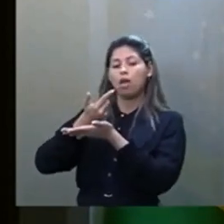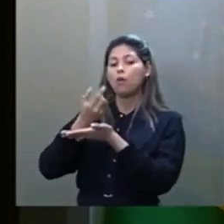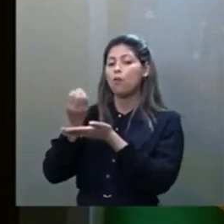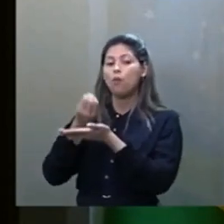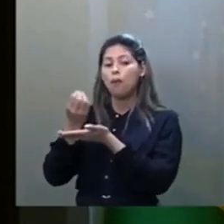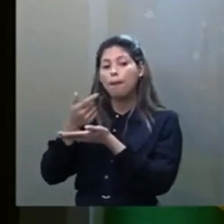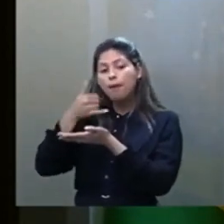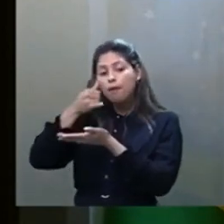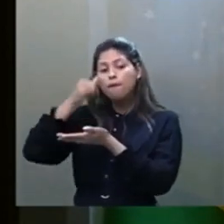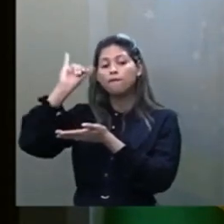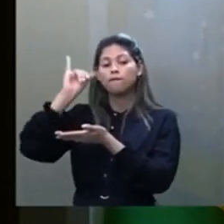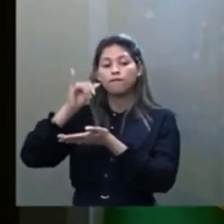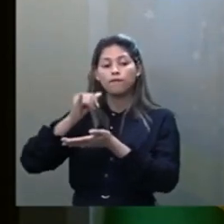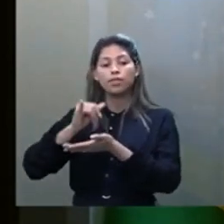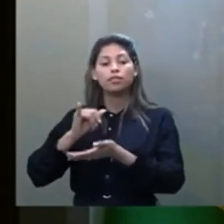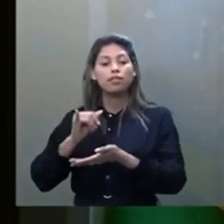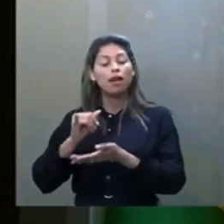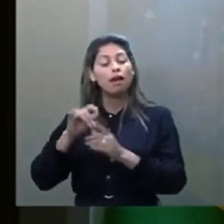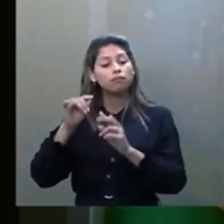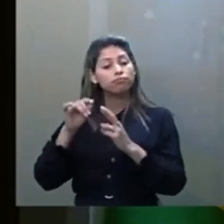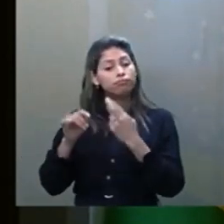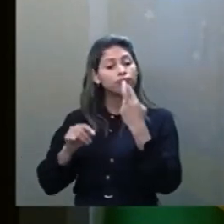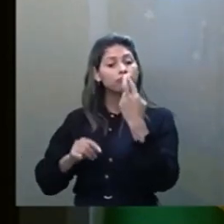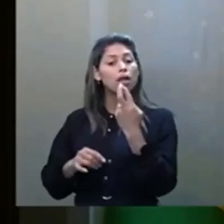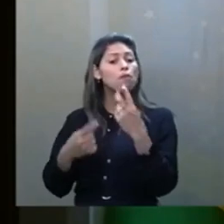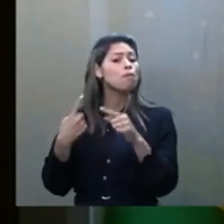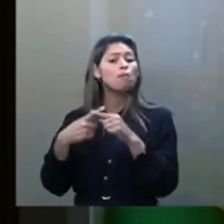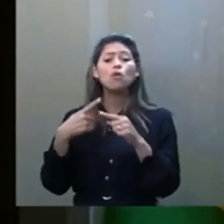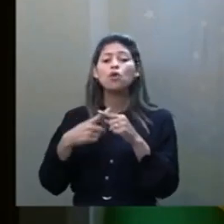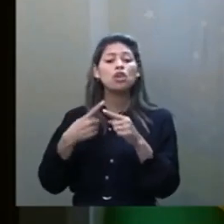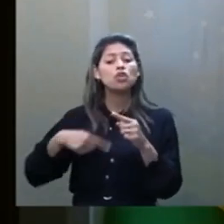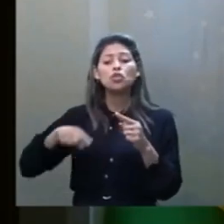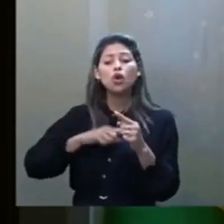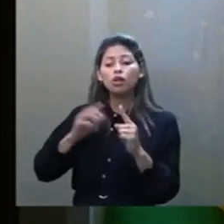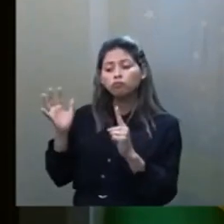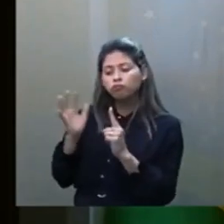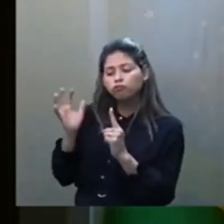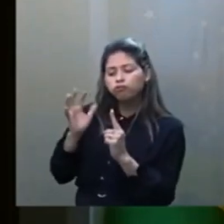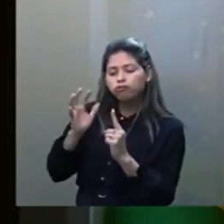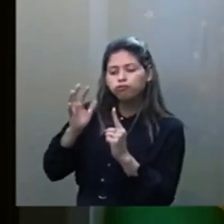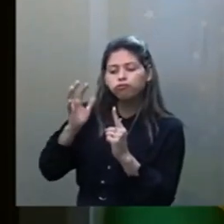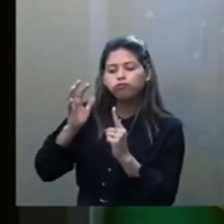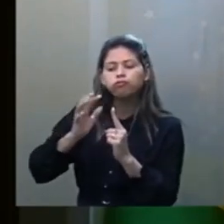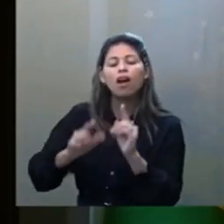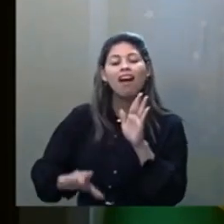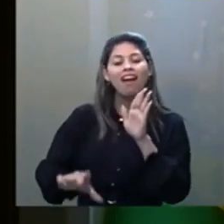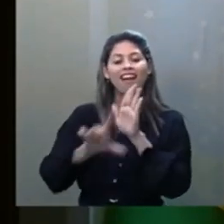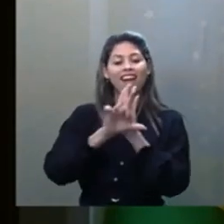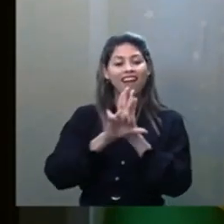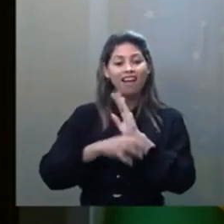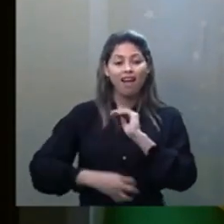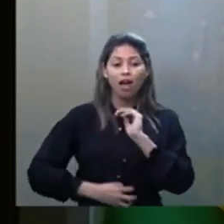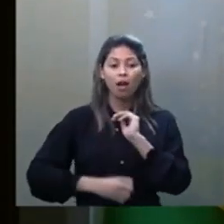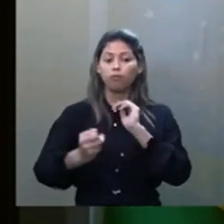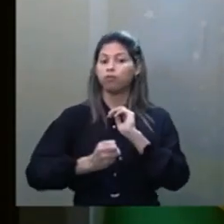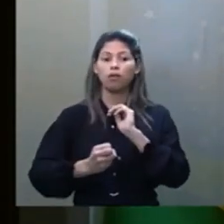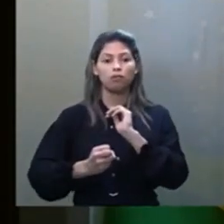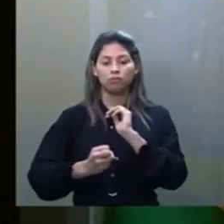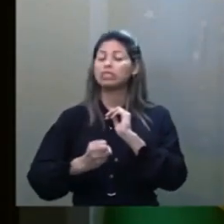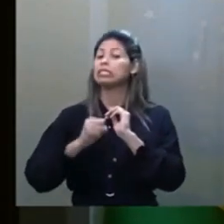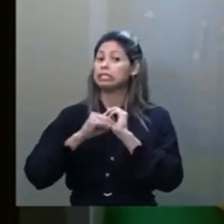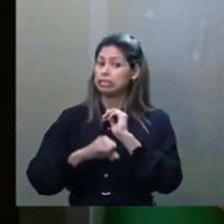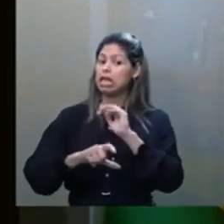criaturas, porque vamos legalizar ou estimular o aborto, porque quando legaliza, multiplica, muito, explode o número,